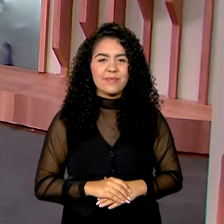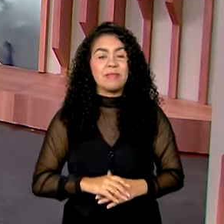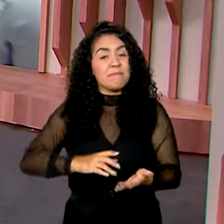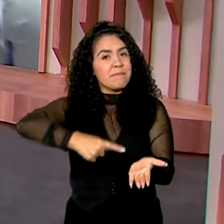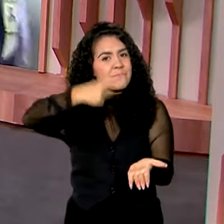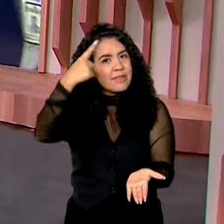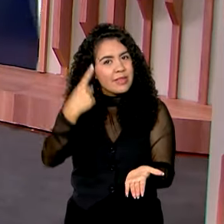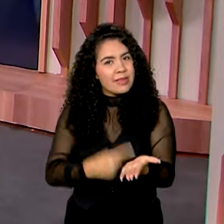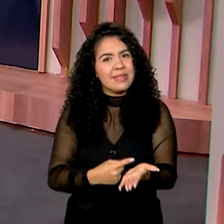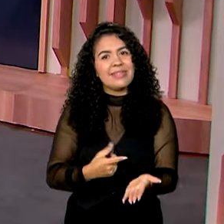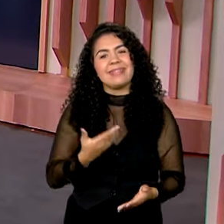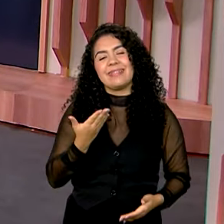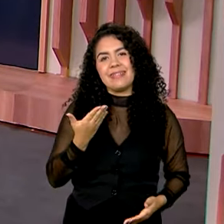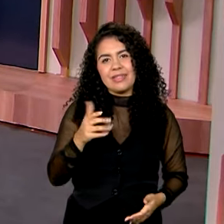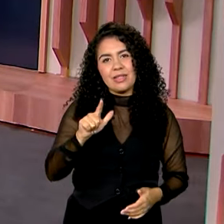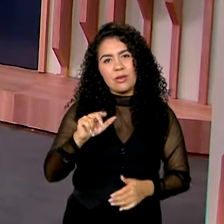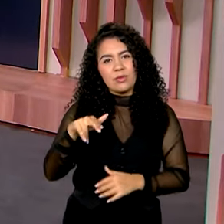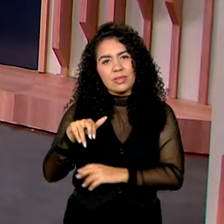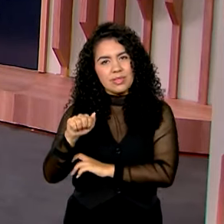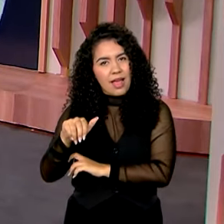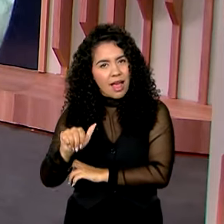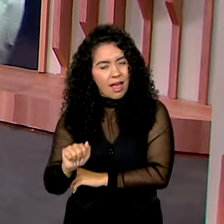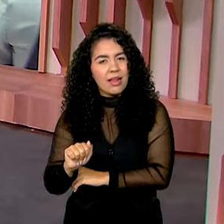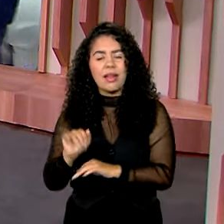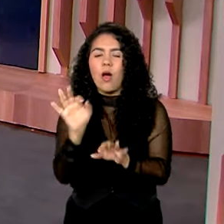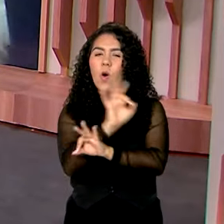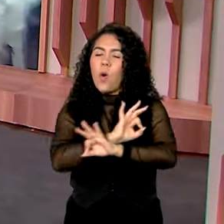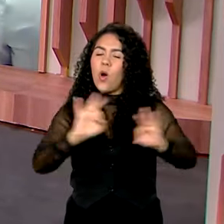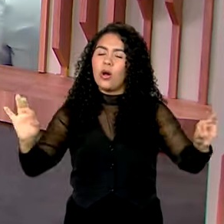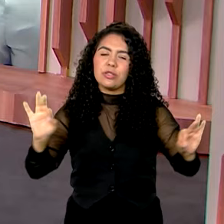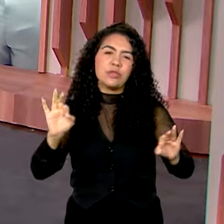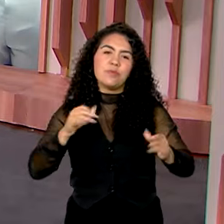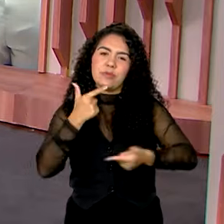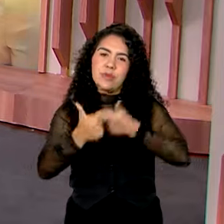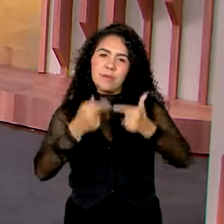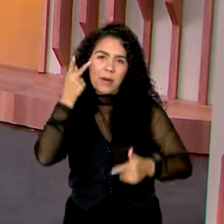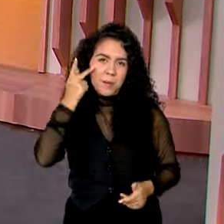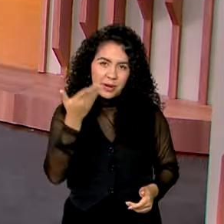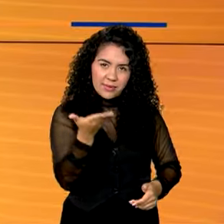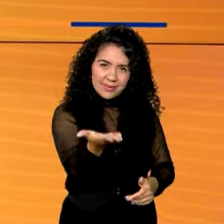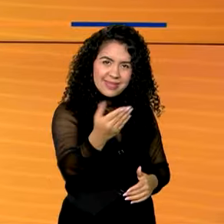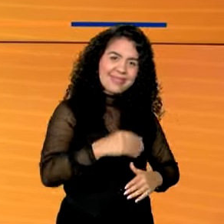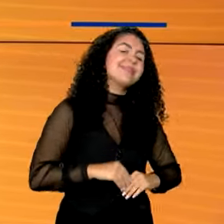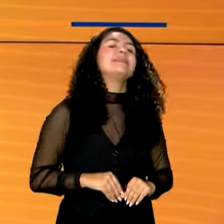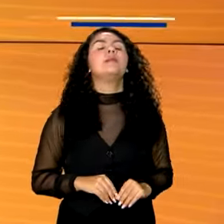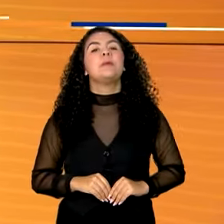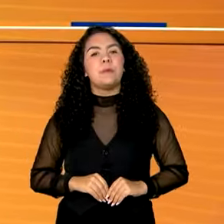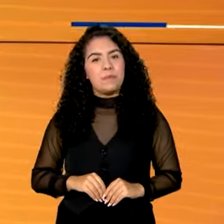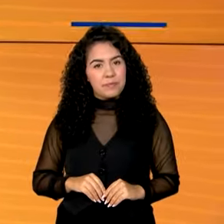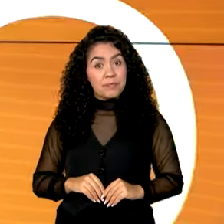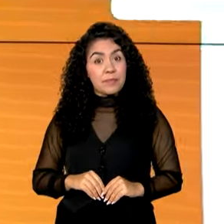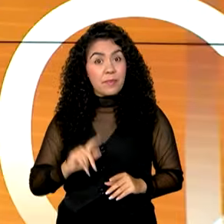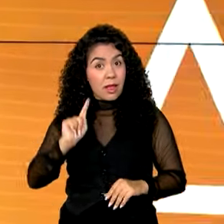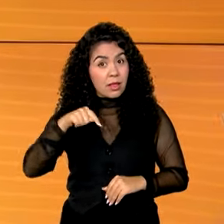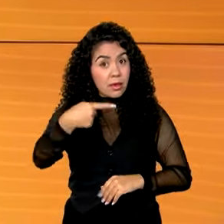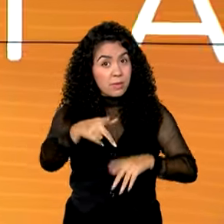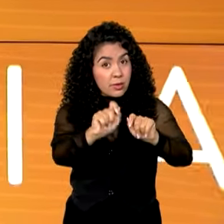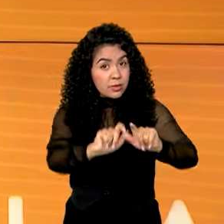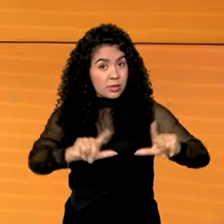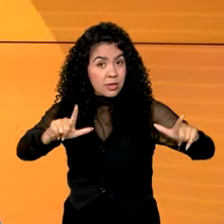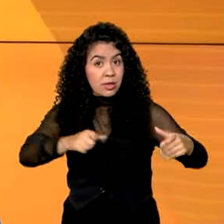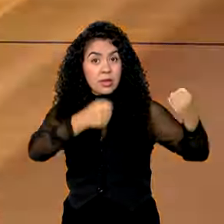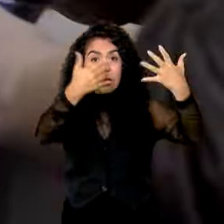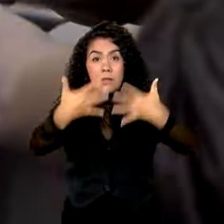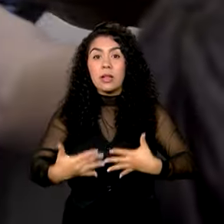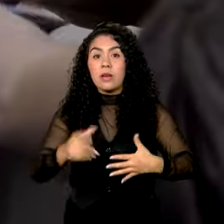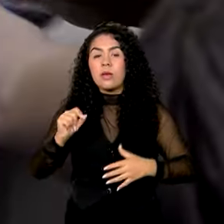Combinado, Luciana Colares, excelente dia de trabalho para você aí no Palácio do Planalto. E veja a seguir, Brasil